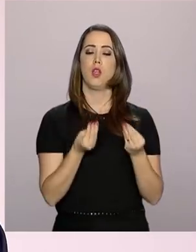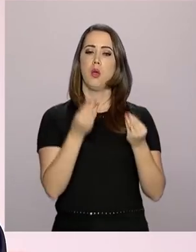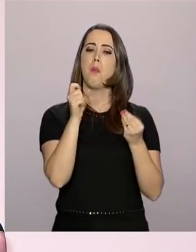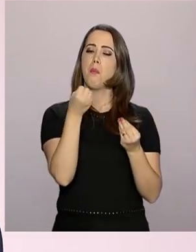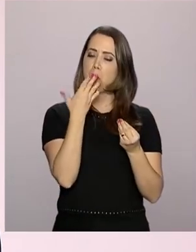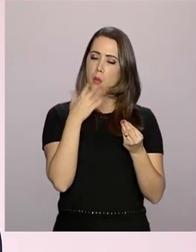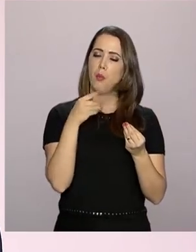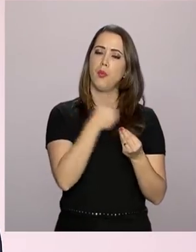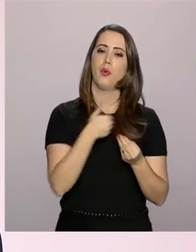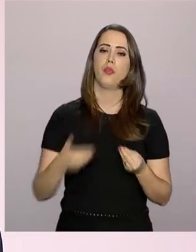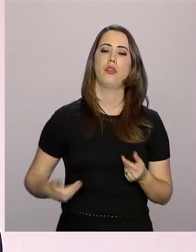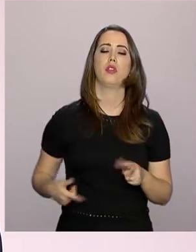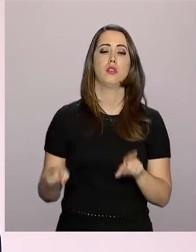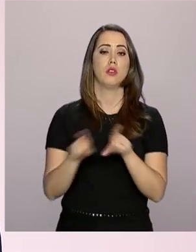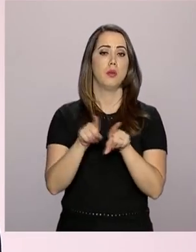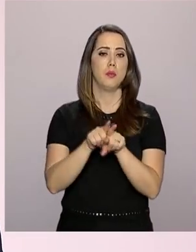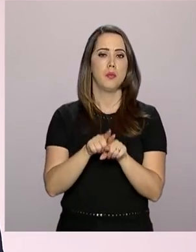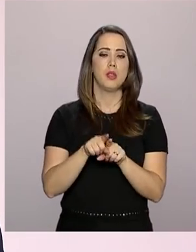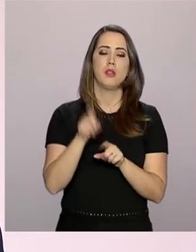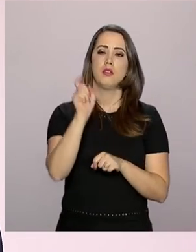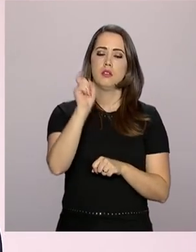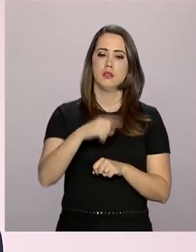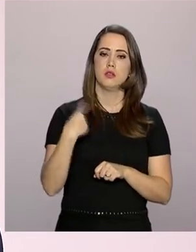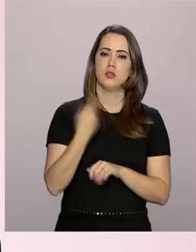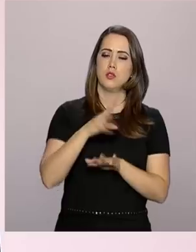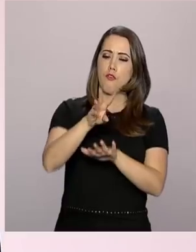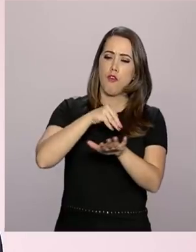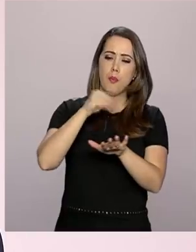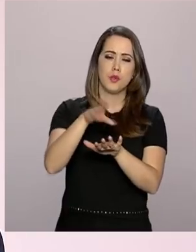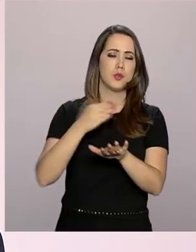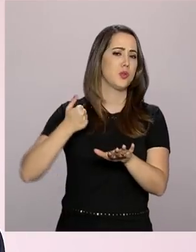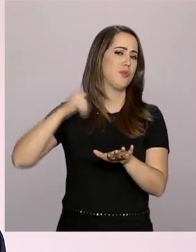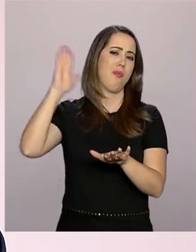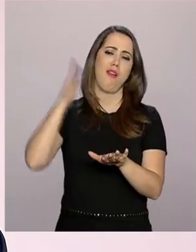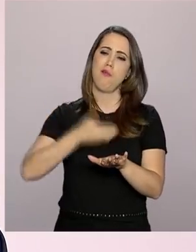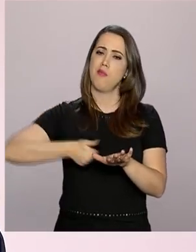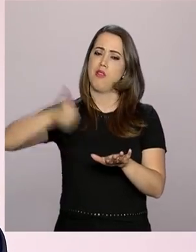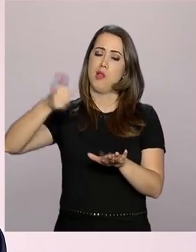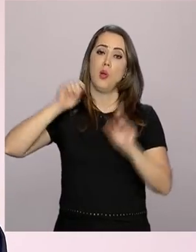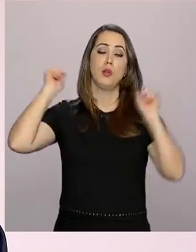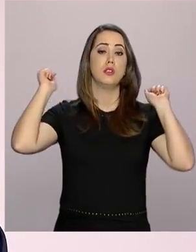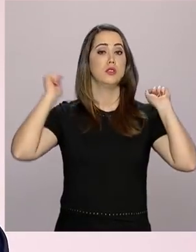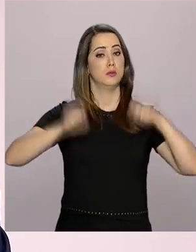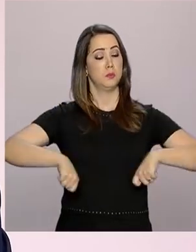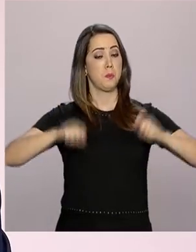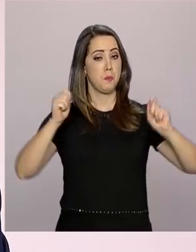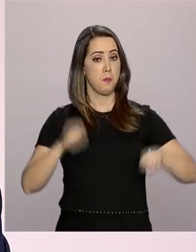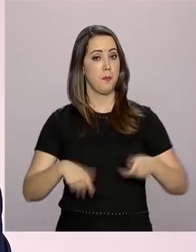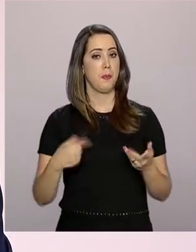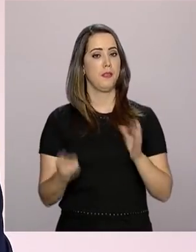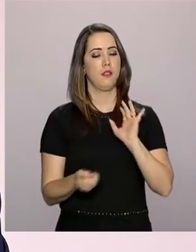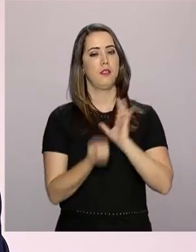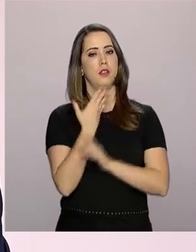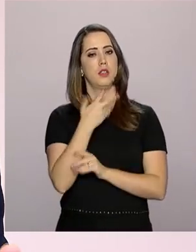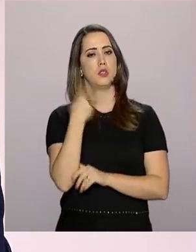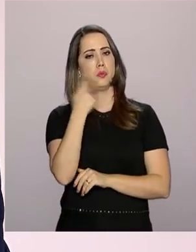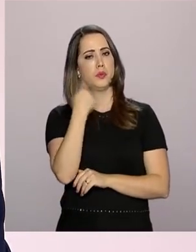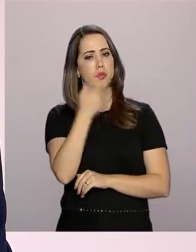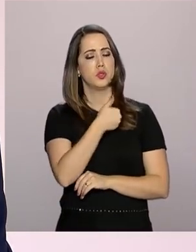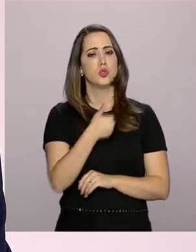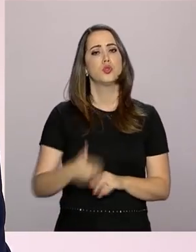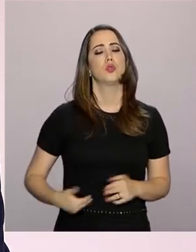partes. E para o governo, sem dúvida, que nós temos uma informação com uma qualidade muito maior. Permite a geração de políticas